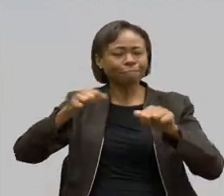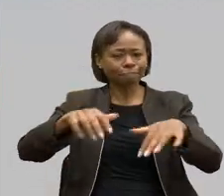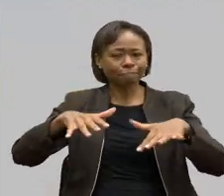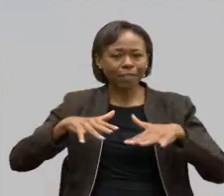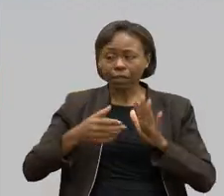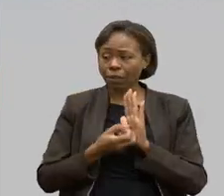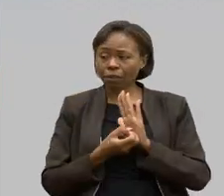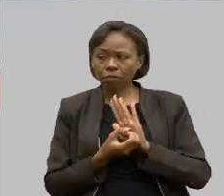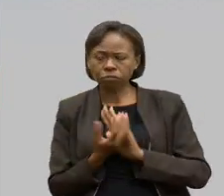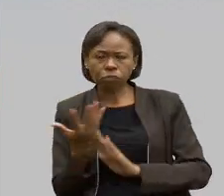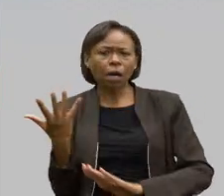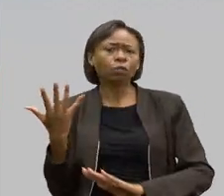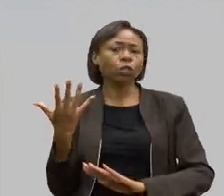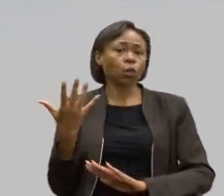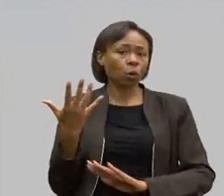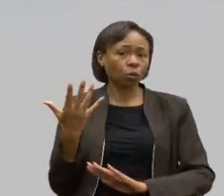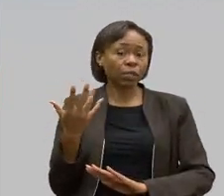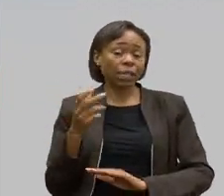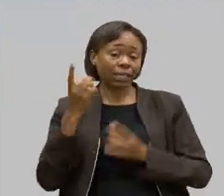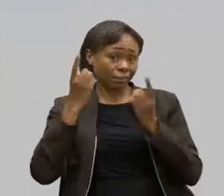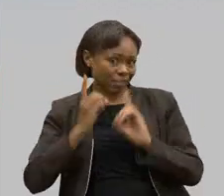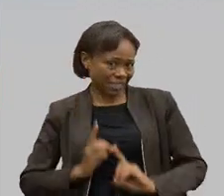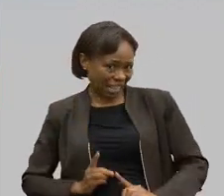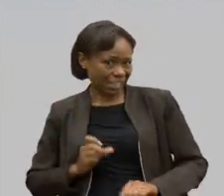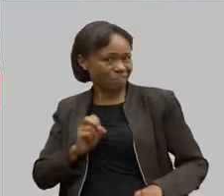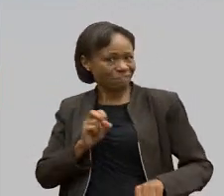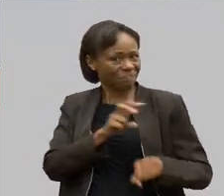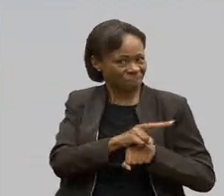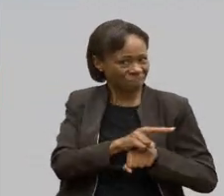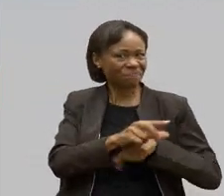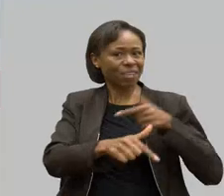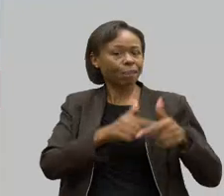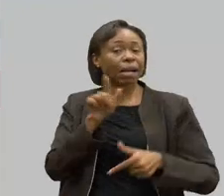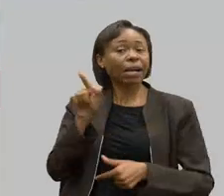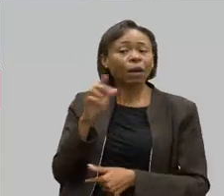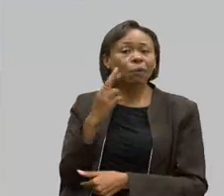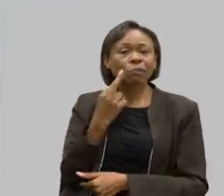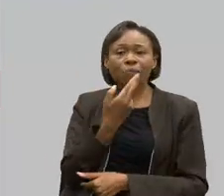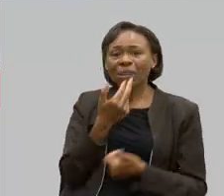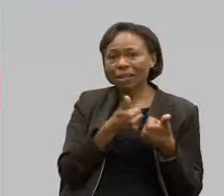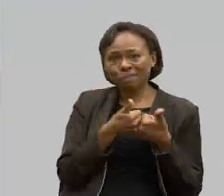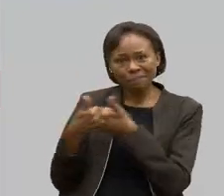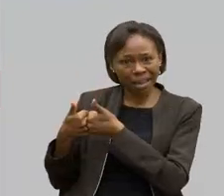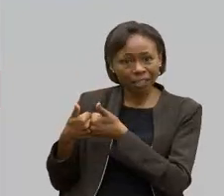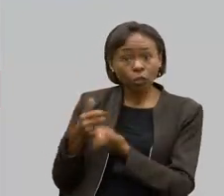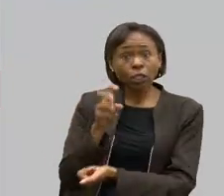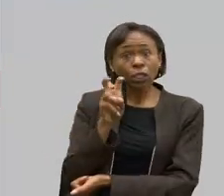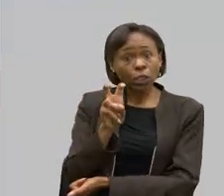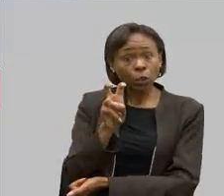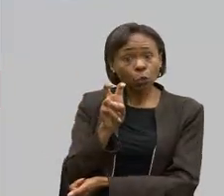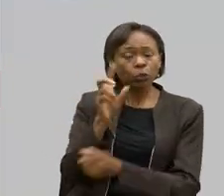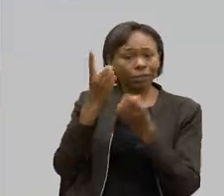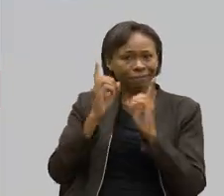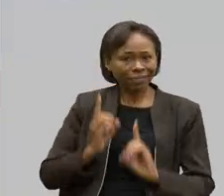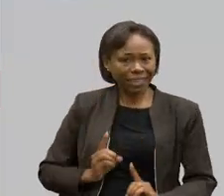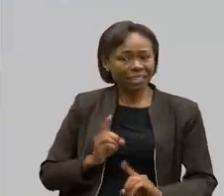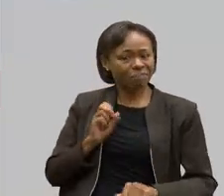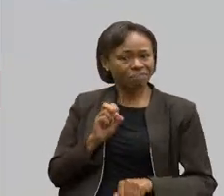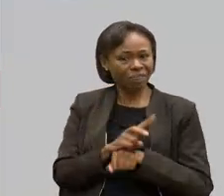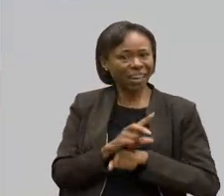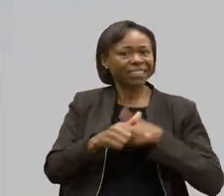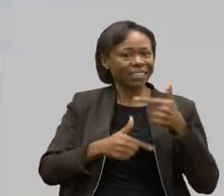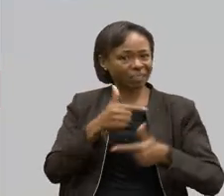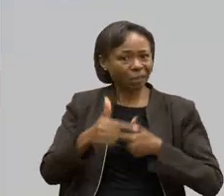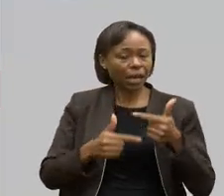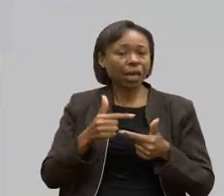trabalhando, inclusive ali no restaurante Genaro. Hoje, são cinco já trabalhando. E são, geralmente, pegaram lá com o